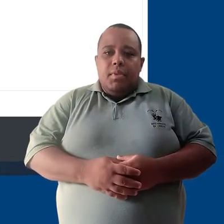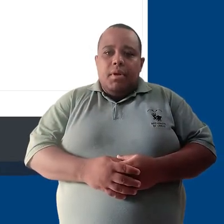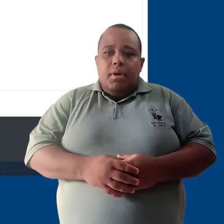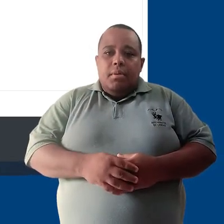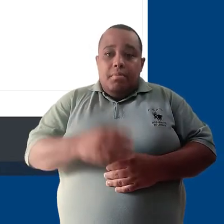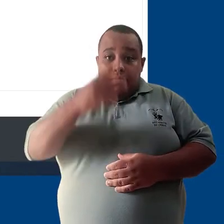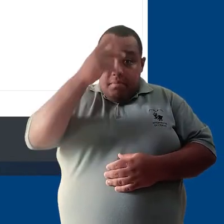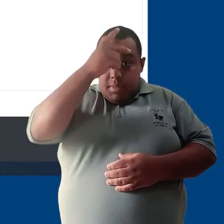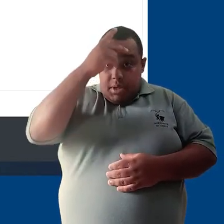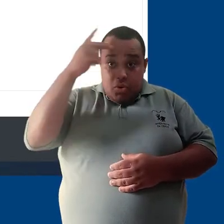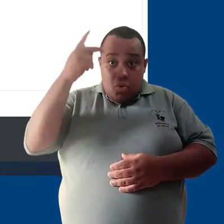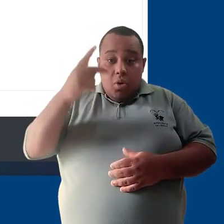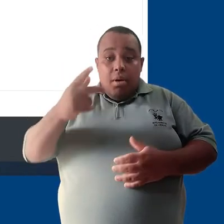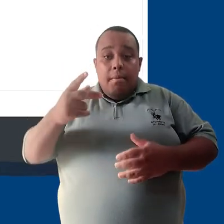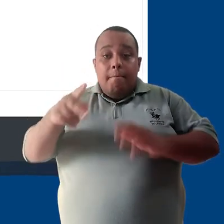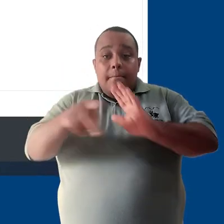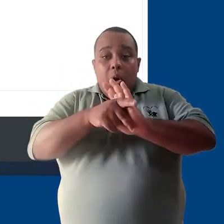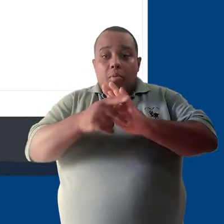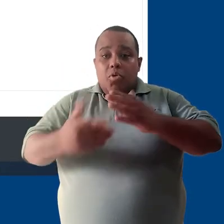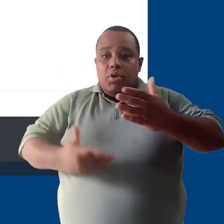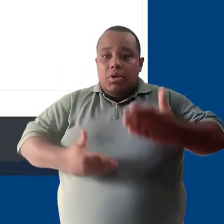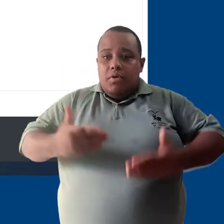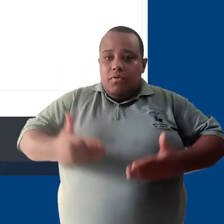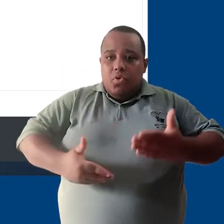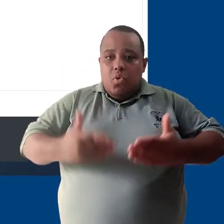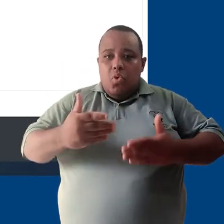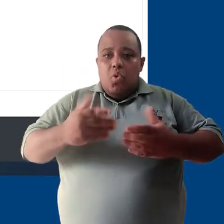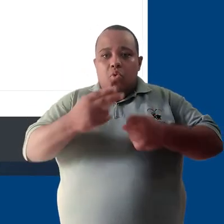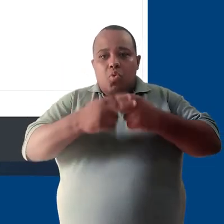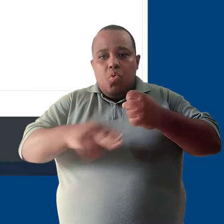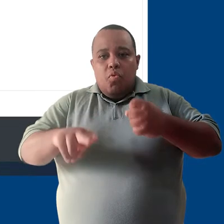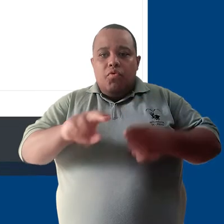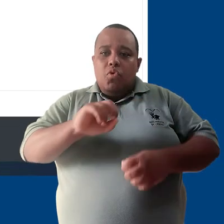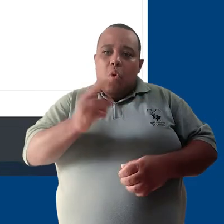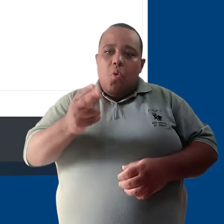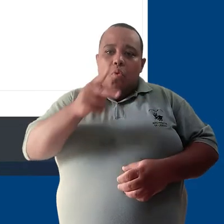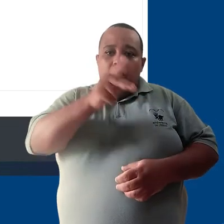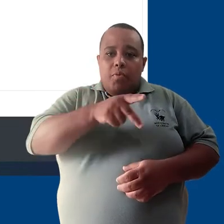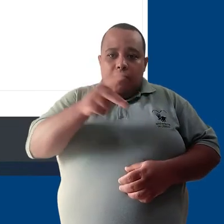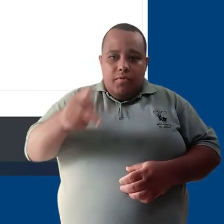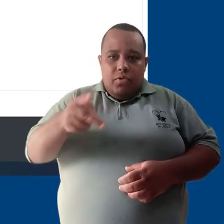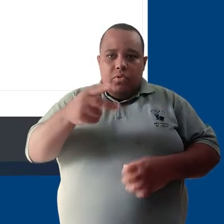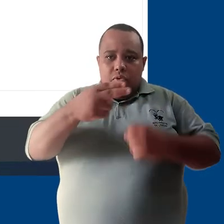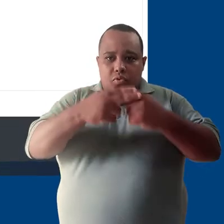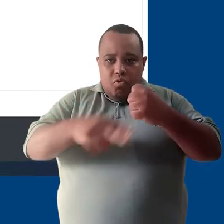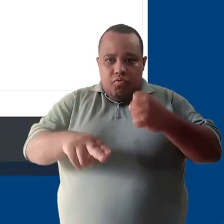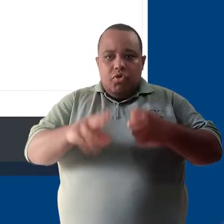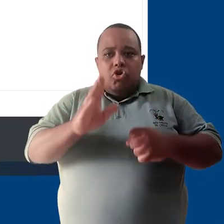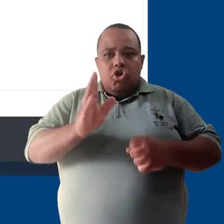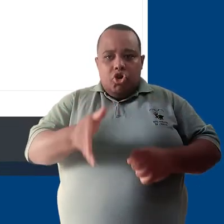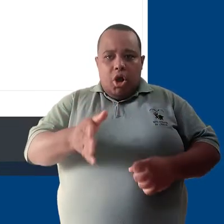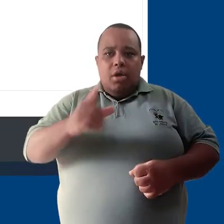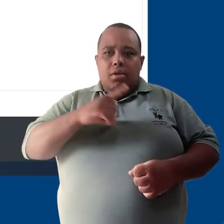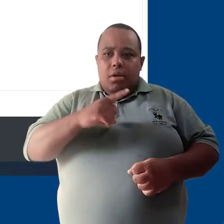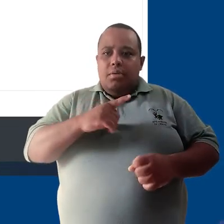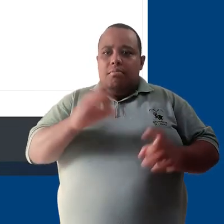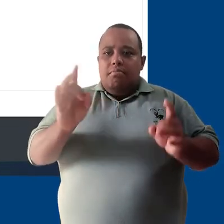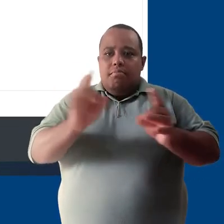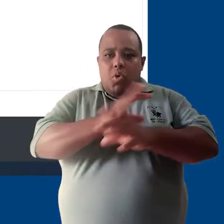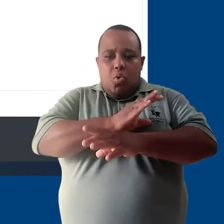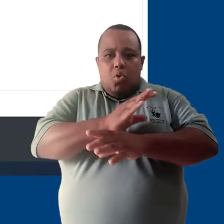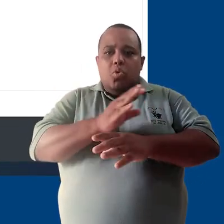usuários que são servidores da UFIS ou docentes da UFIS já têm